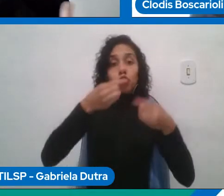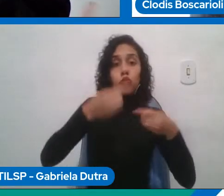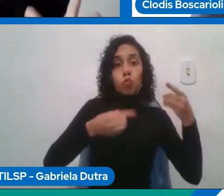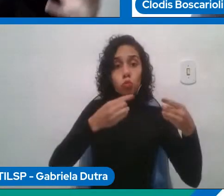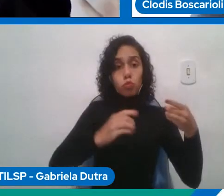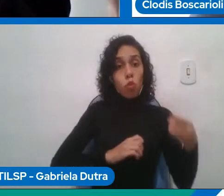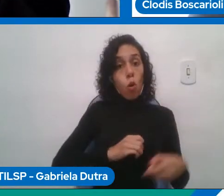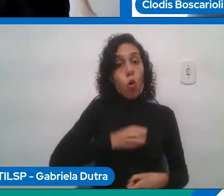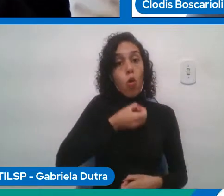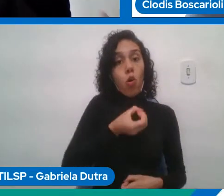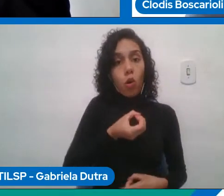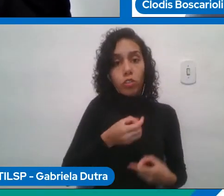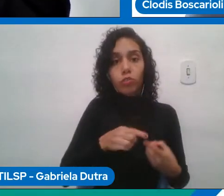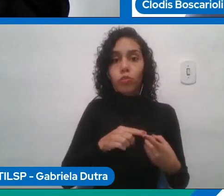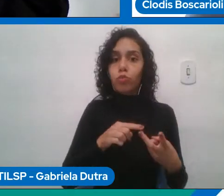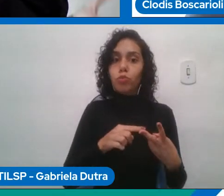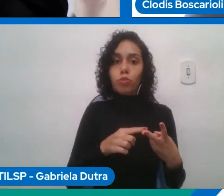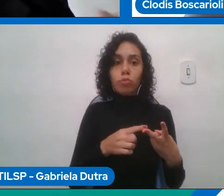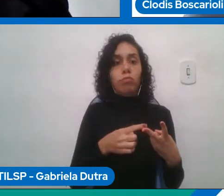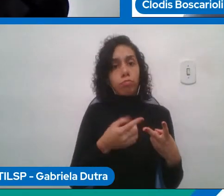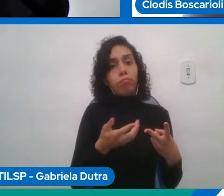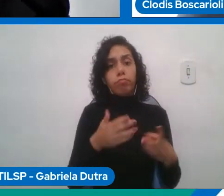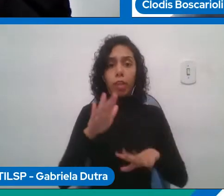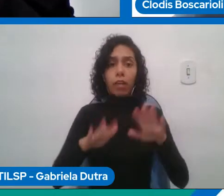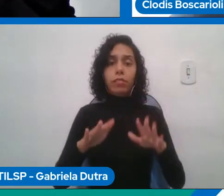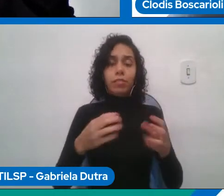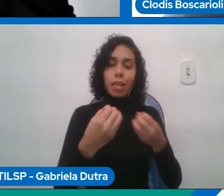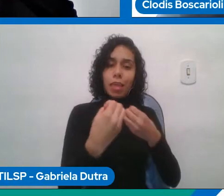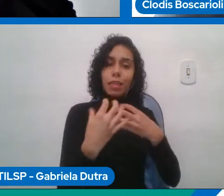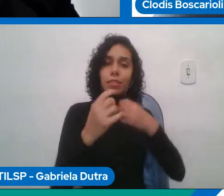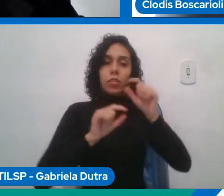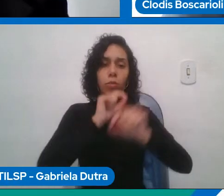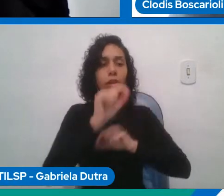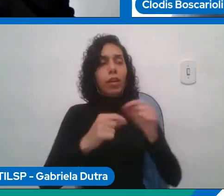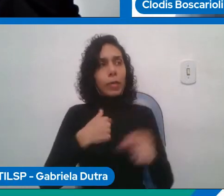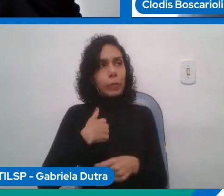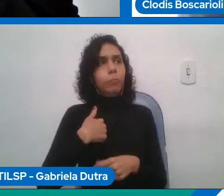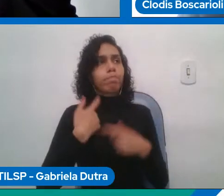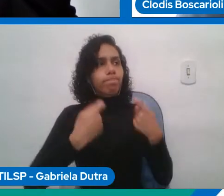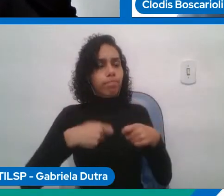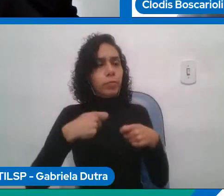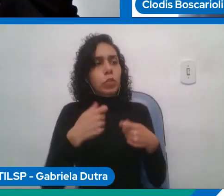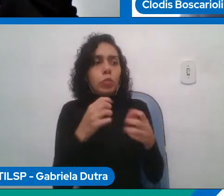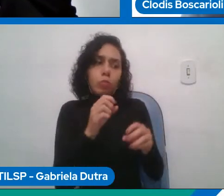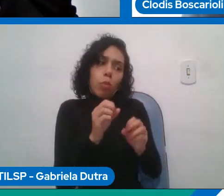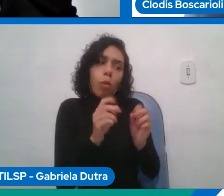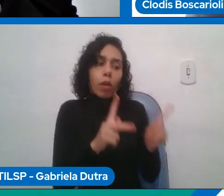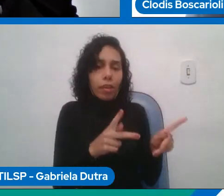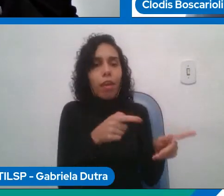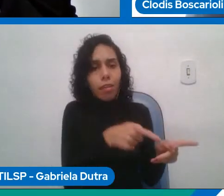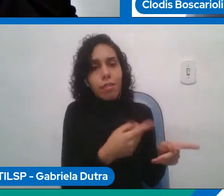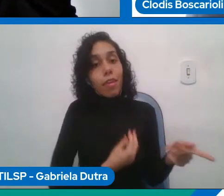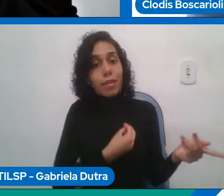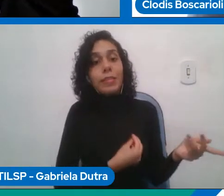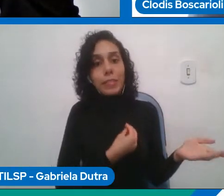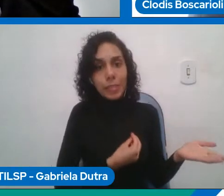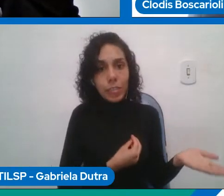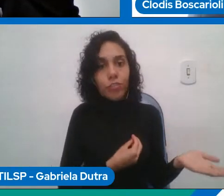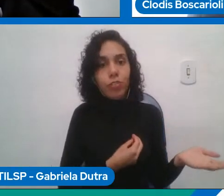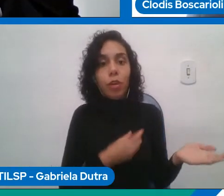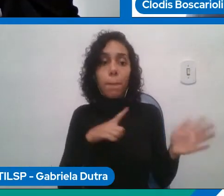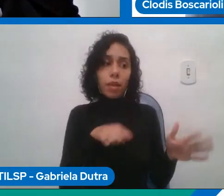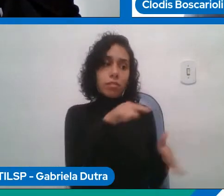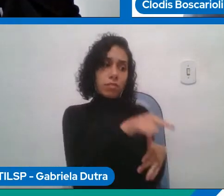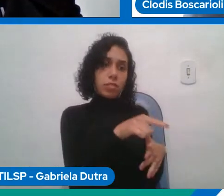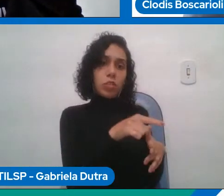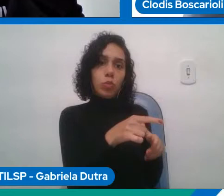a lidar com que isso existe e precisa ser lidado isso precisa ser trabalhado agora isso não vai informar e ser incorporado